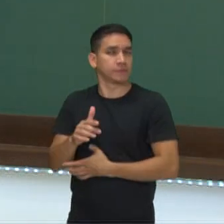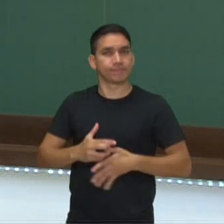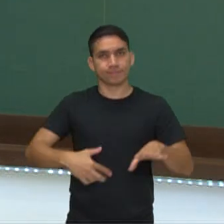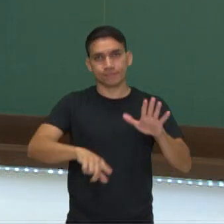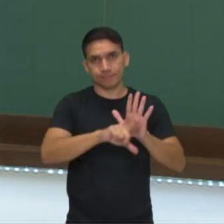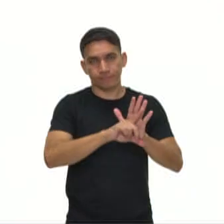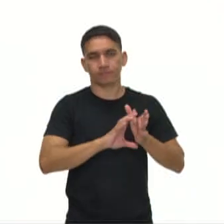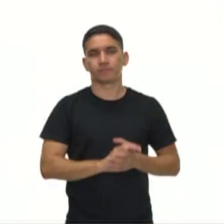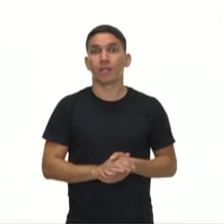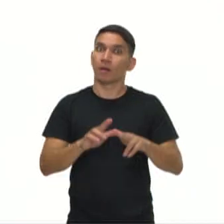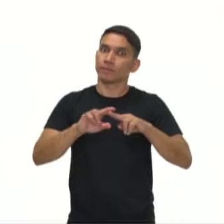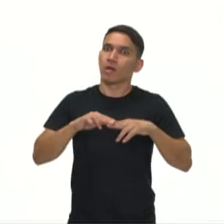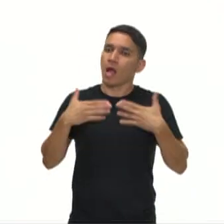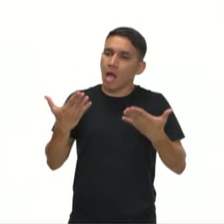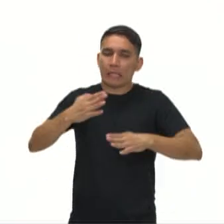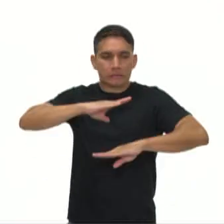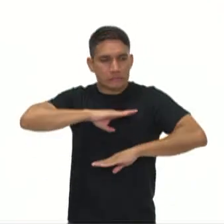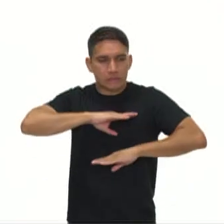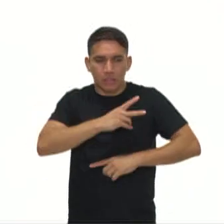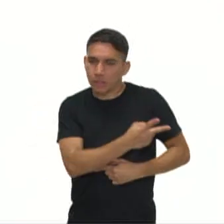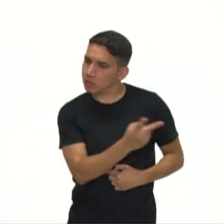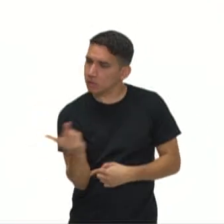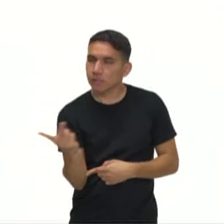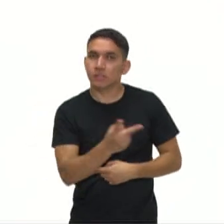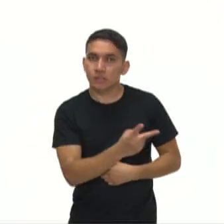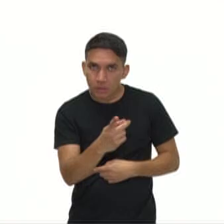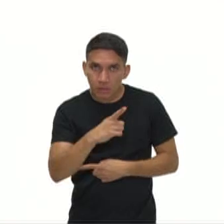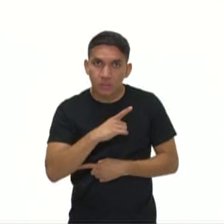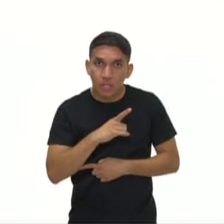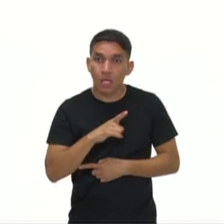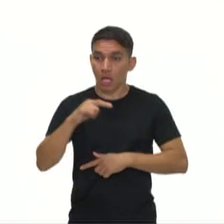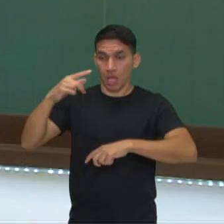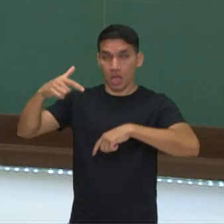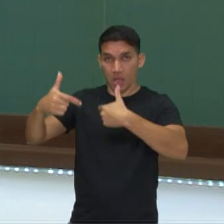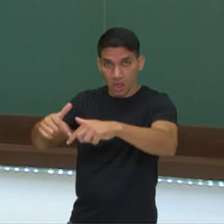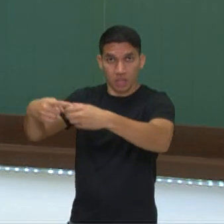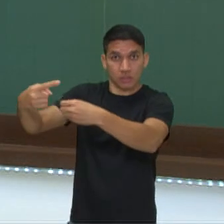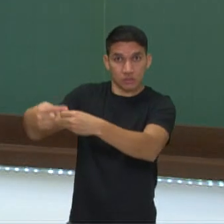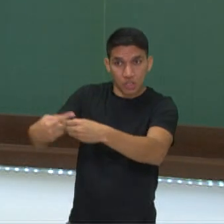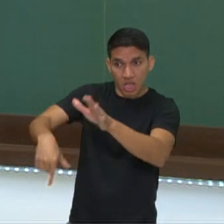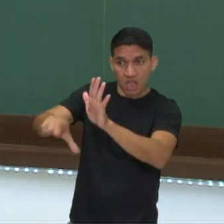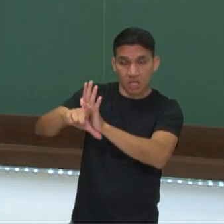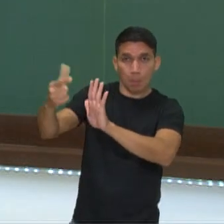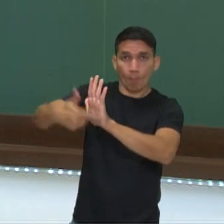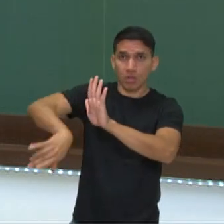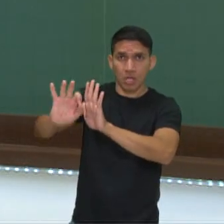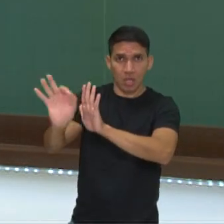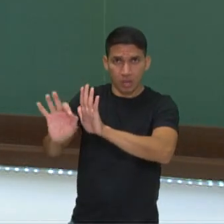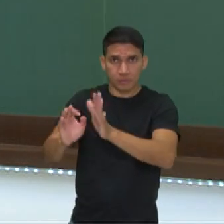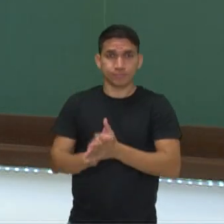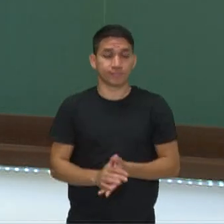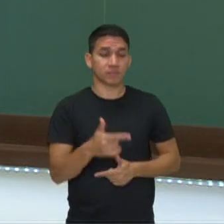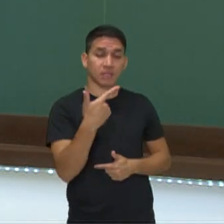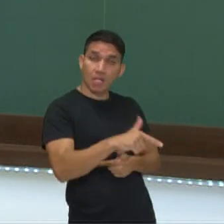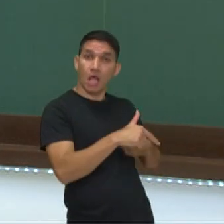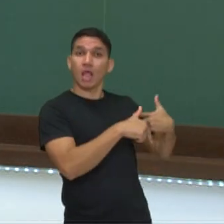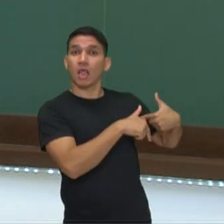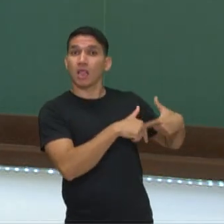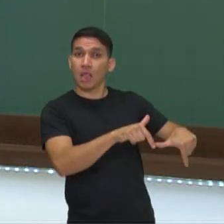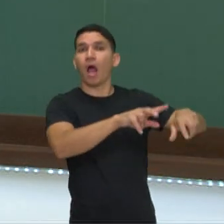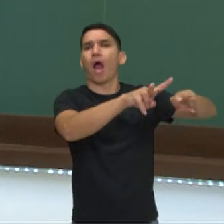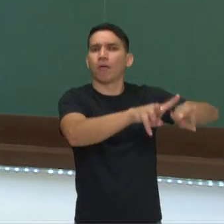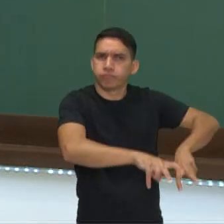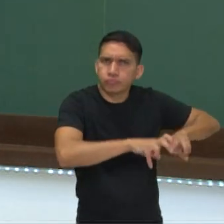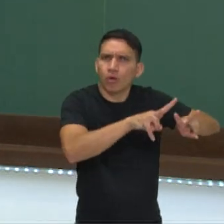Nesse cenário de trabalhadores urbanos sem leis sociais, sem leis trabalhistas, trabalhadores rurais